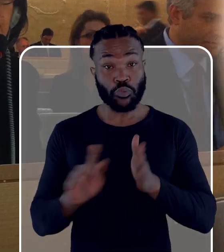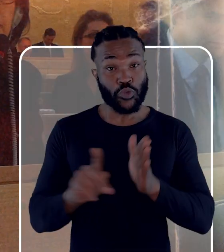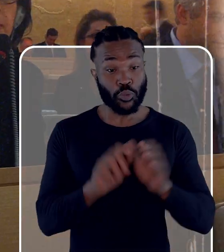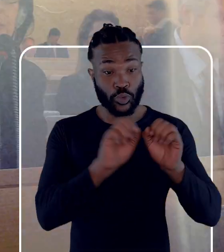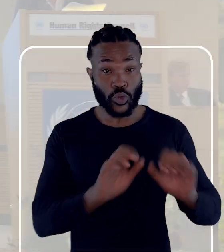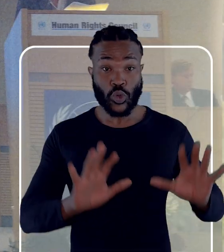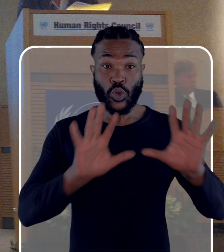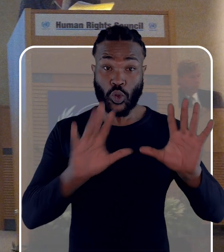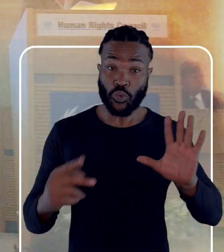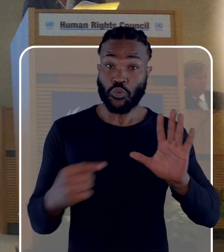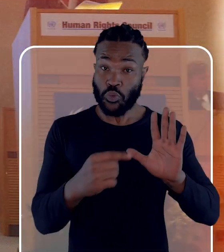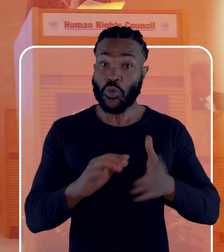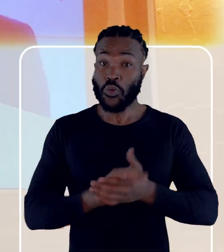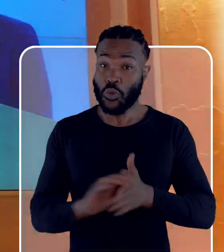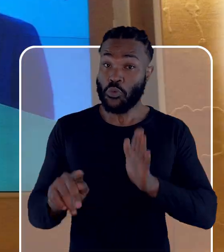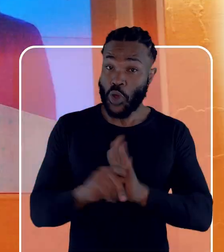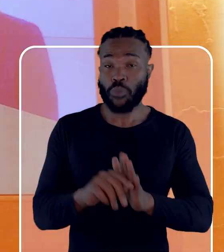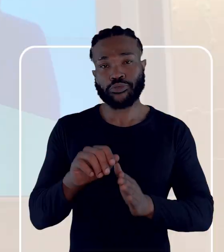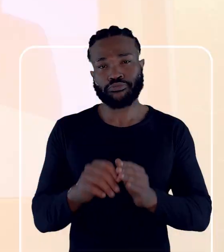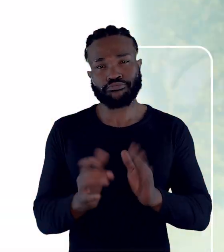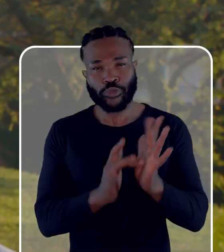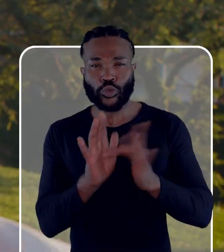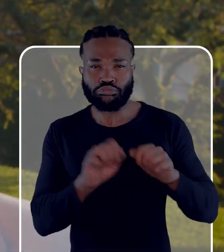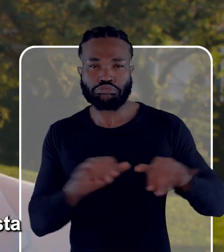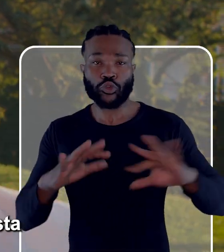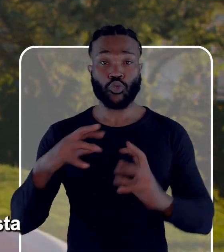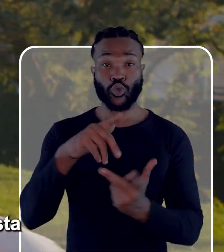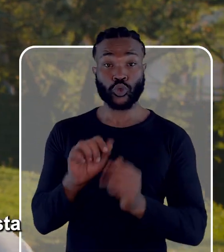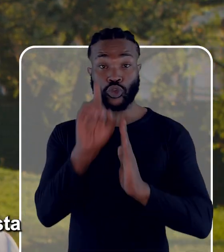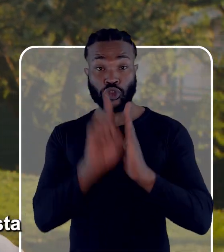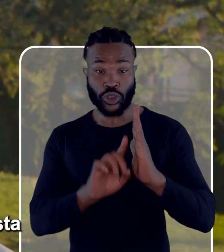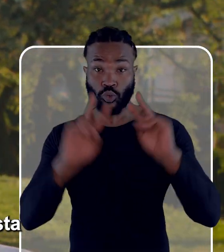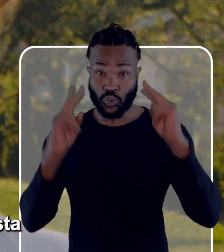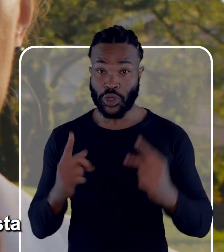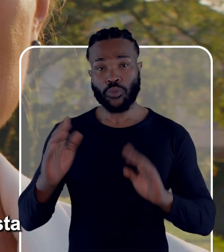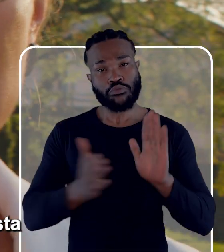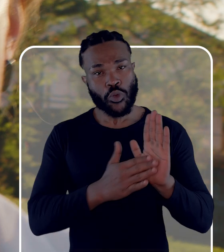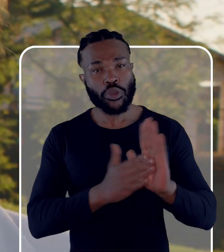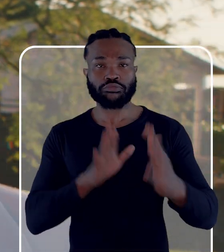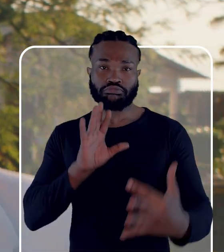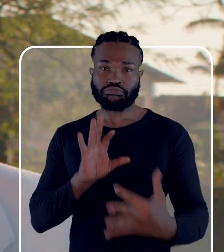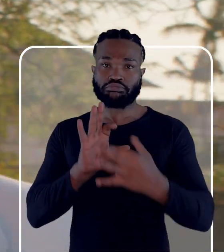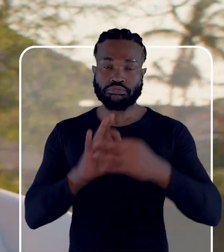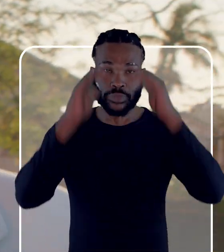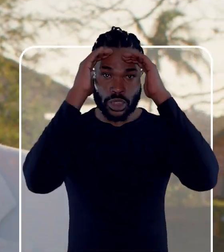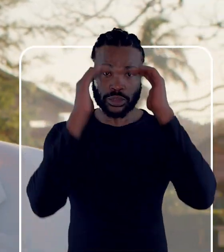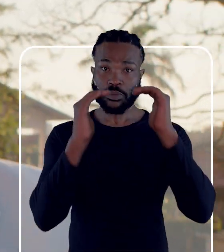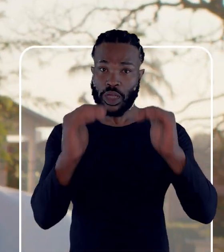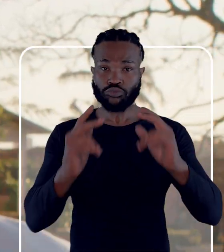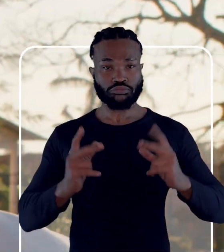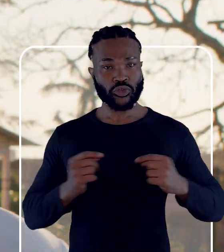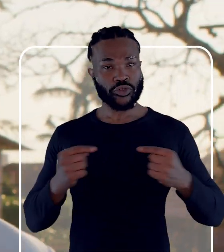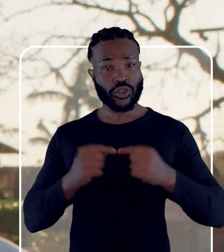Estão nas Nações Unidas, fazem parte da dimensão cristã do mundo. Os direitos humanos são uma proposta de integração, de